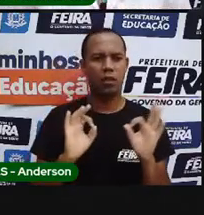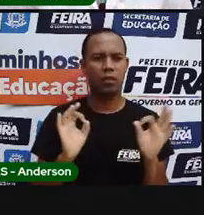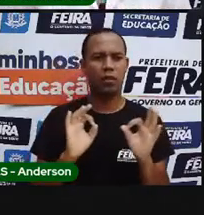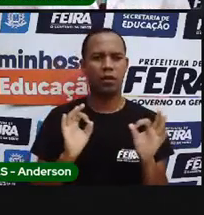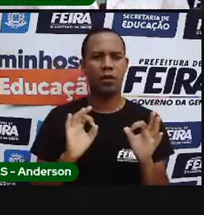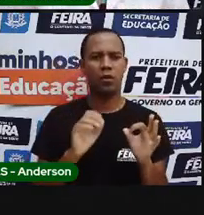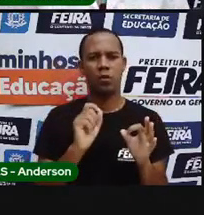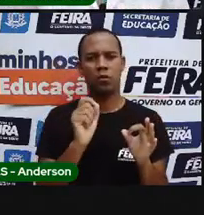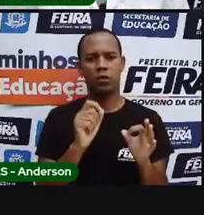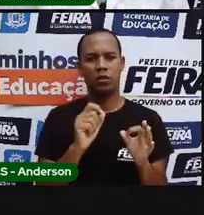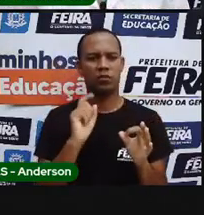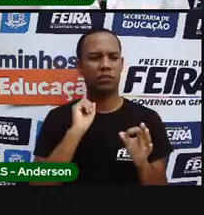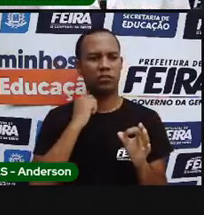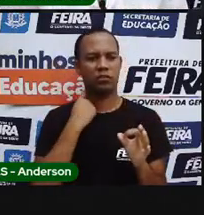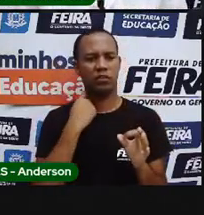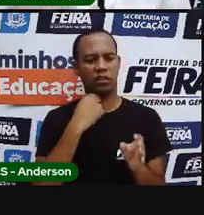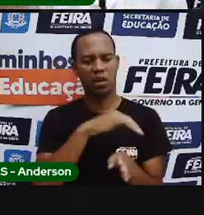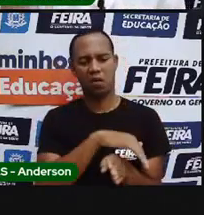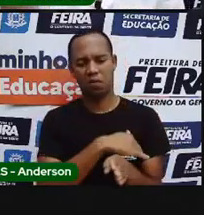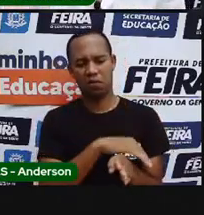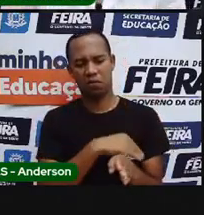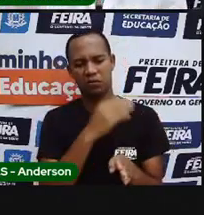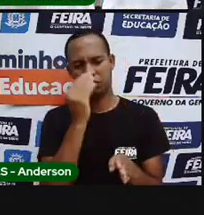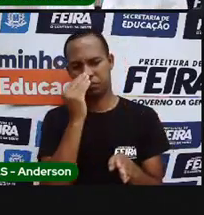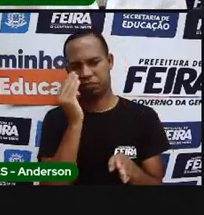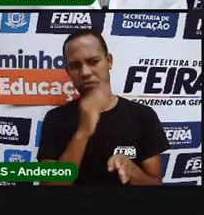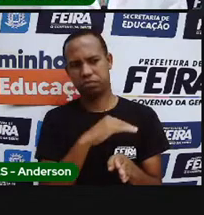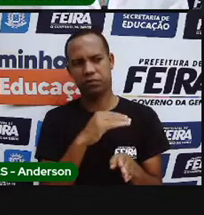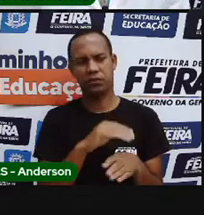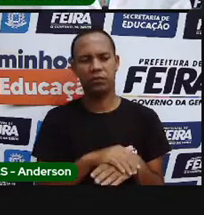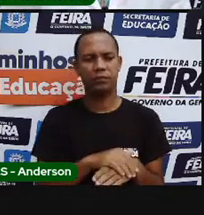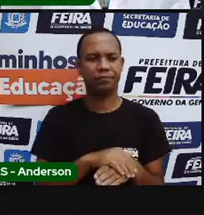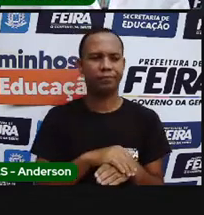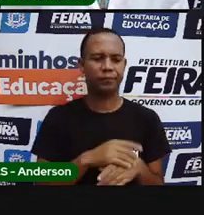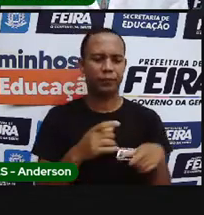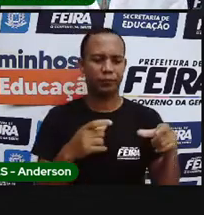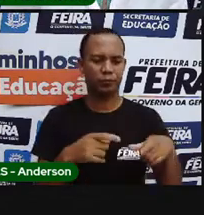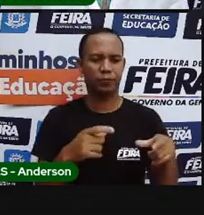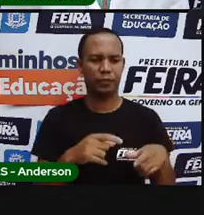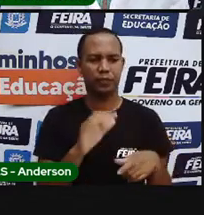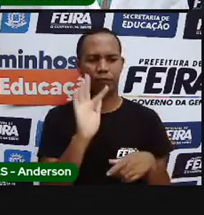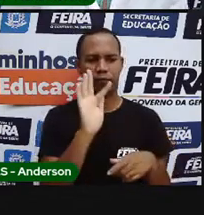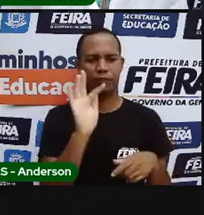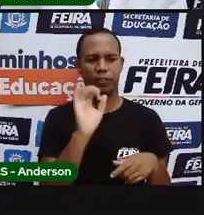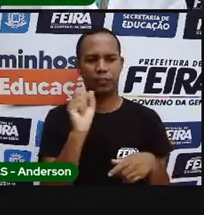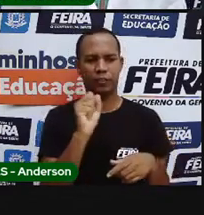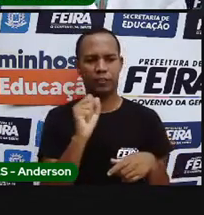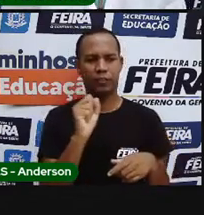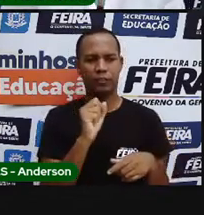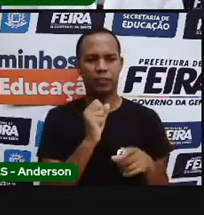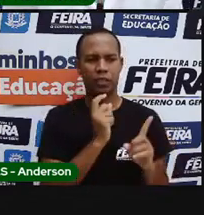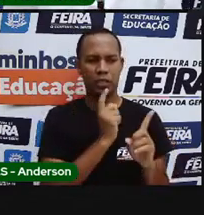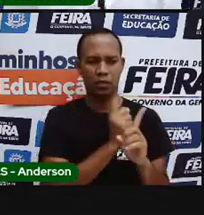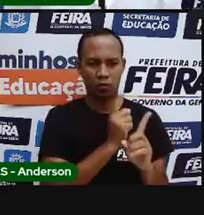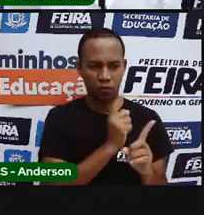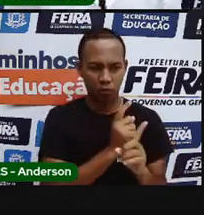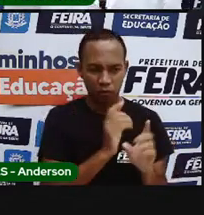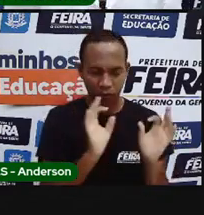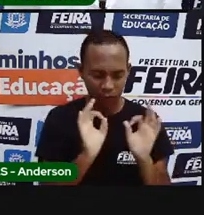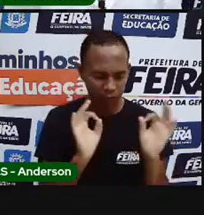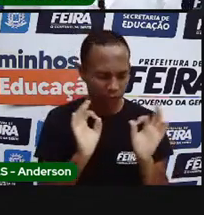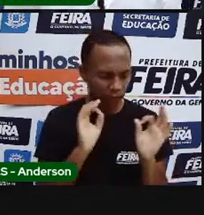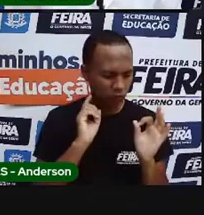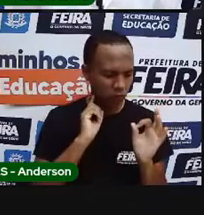ali da imagem que joga lixo na rua? Quando a gente passa no centro de pereira de Sandana a gente não encontre tanto lixo nas